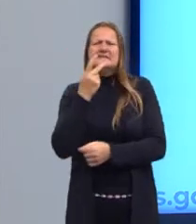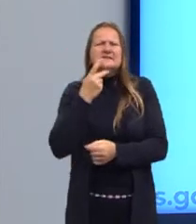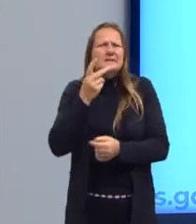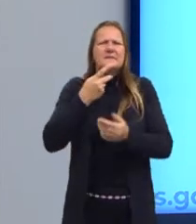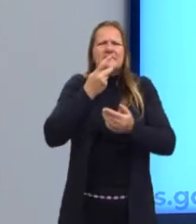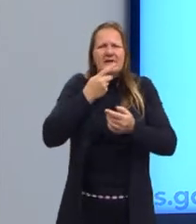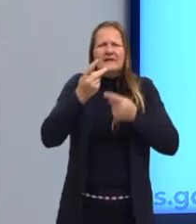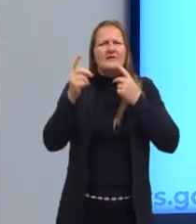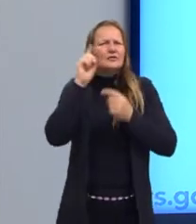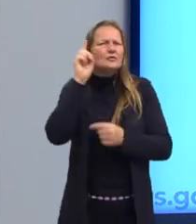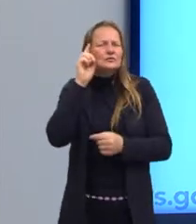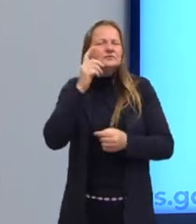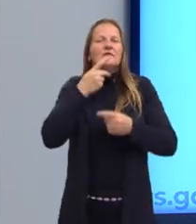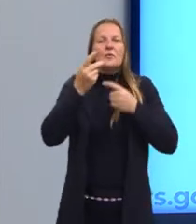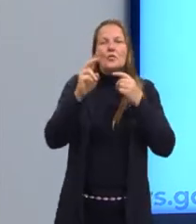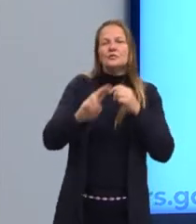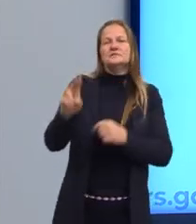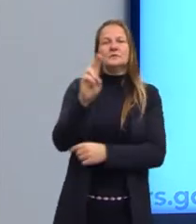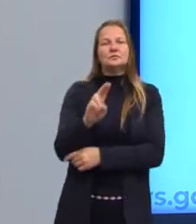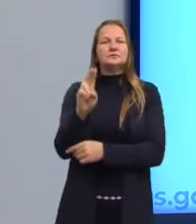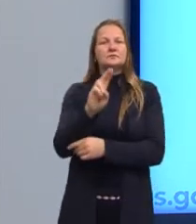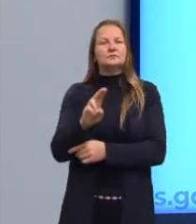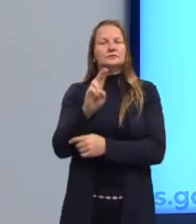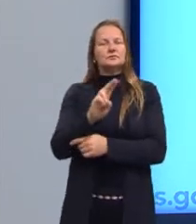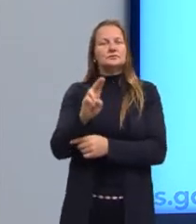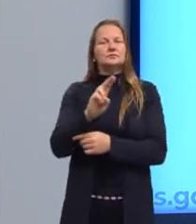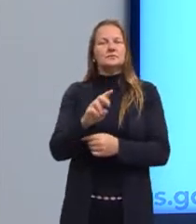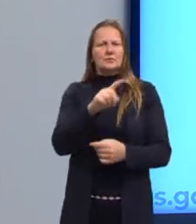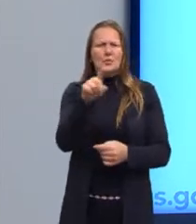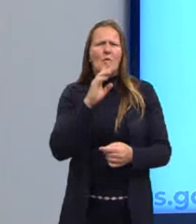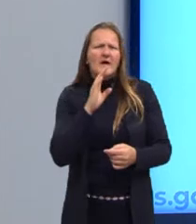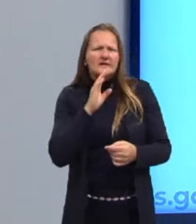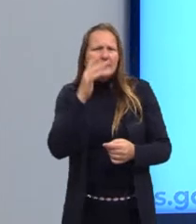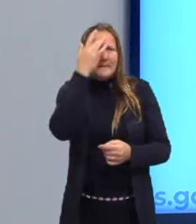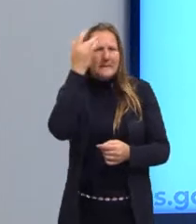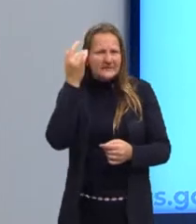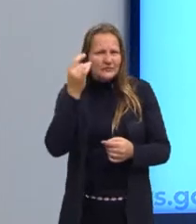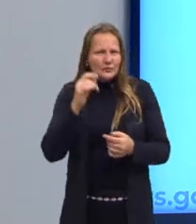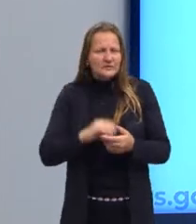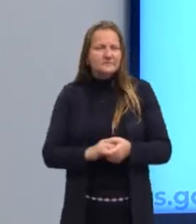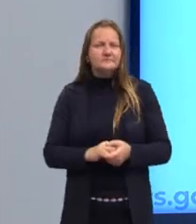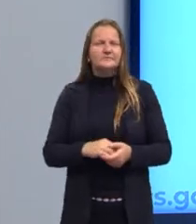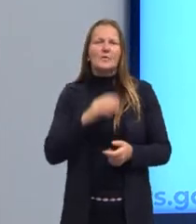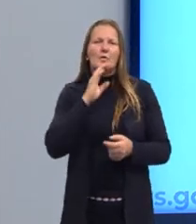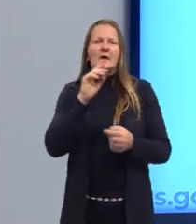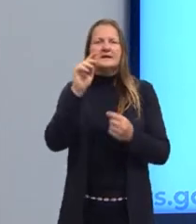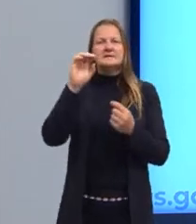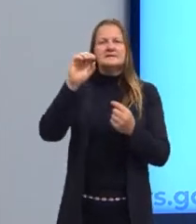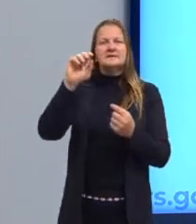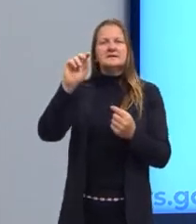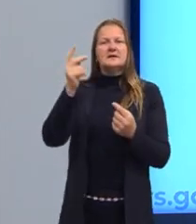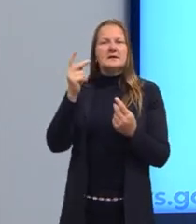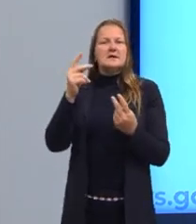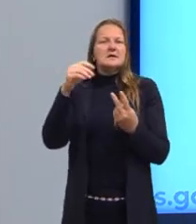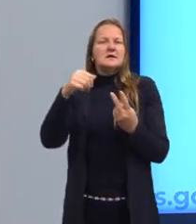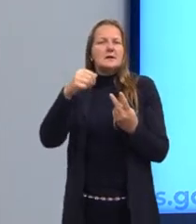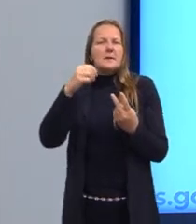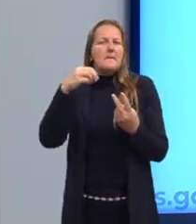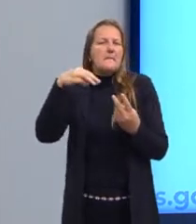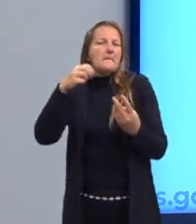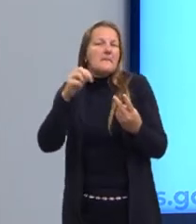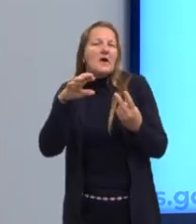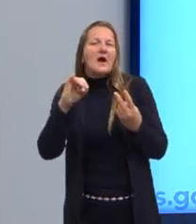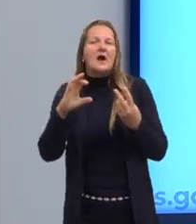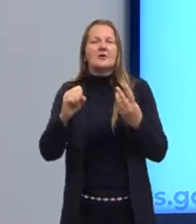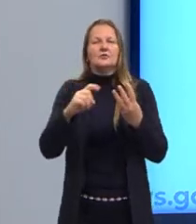muito a ver com o nosso dia a dia, né? Você conhece uma pessoa, conhece o Henrique, conhece a Suzana, conhece o Mário, aí você